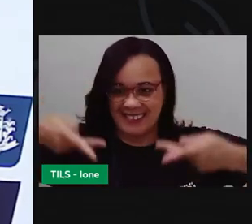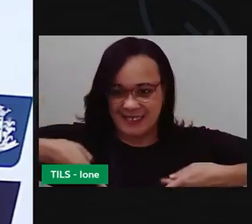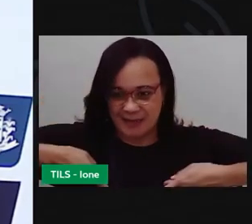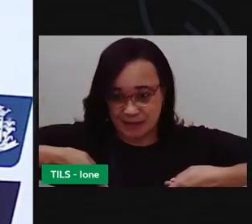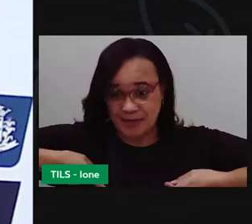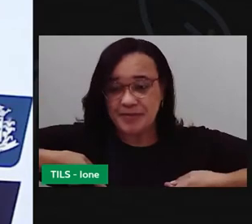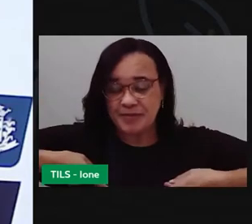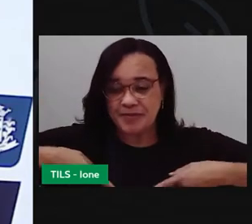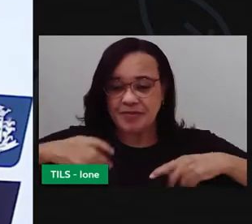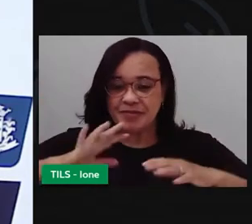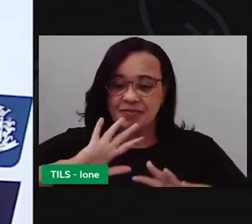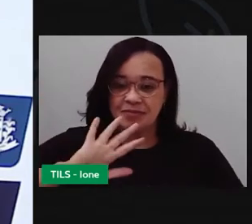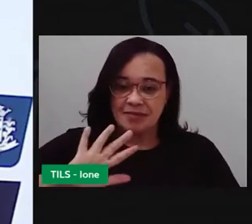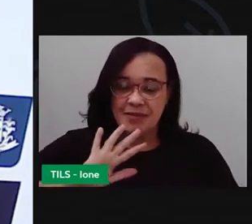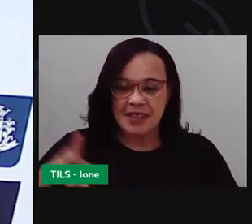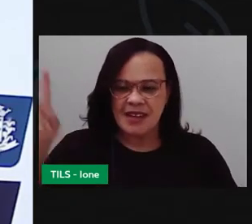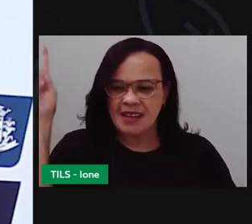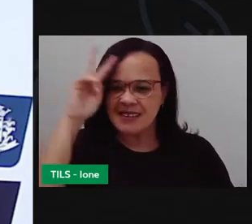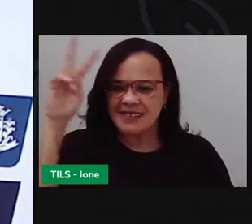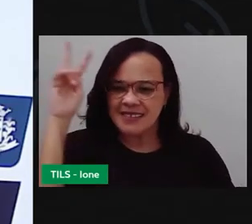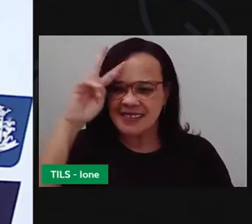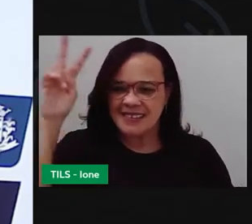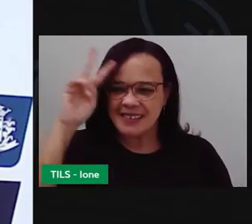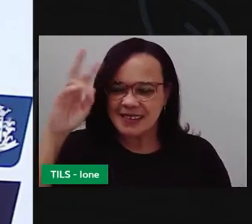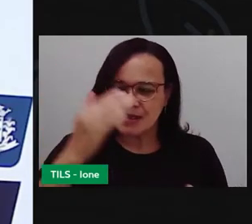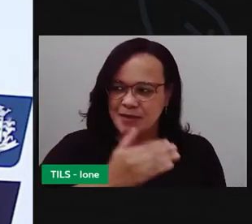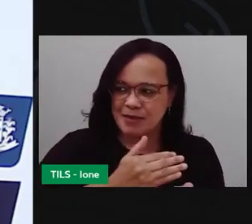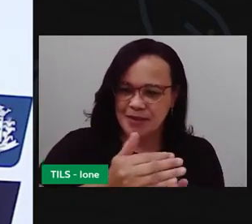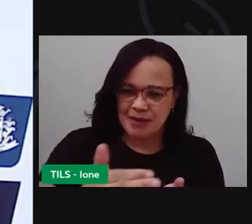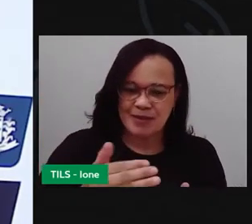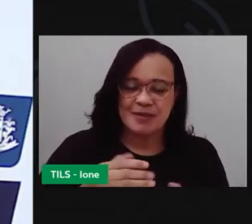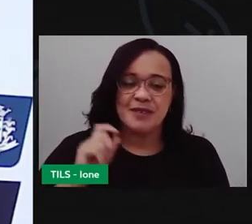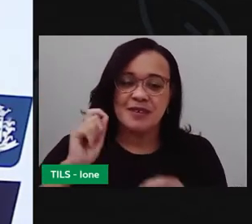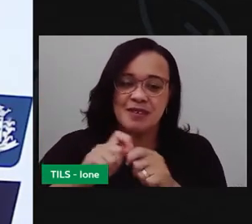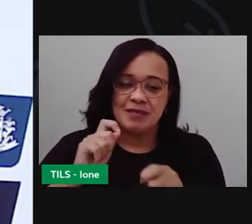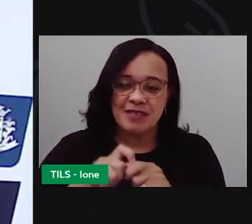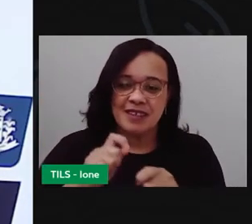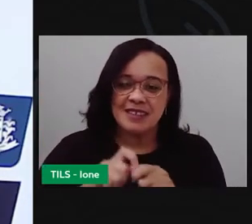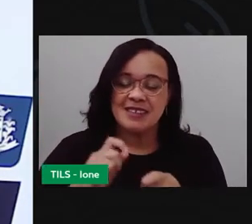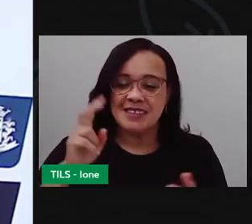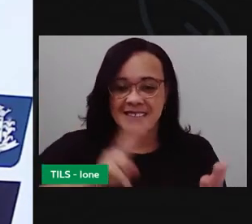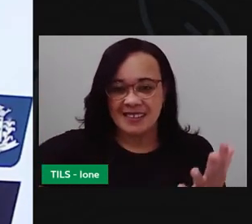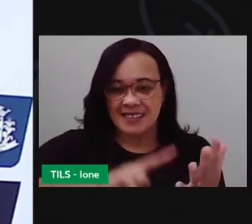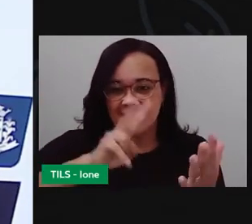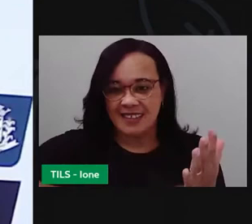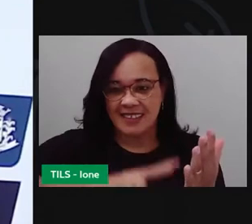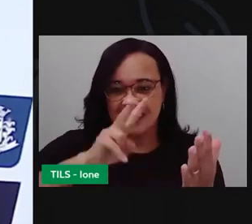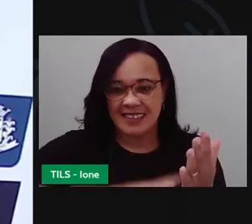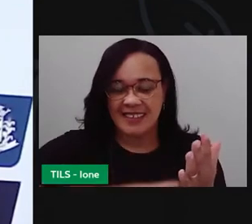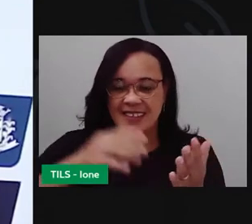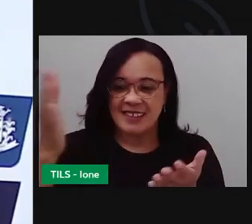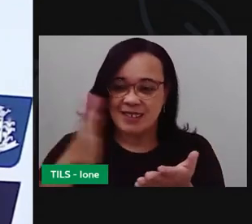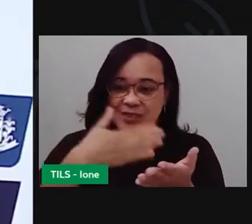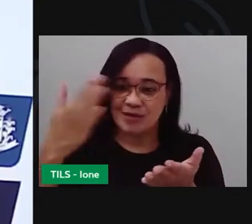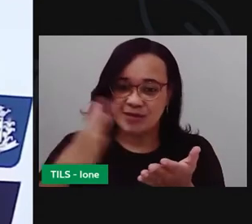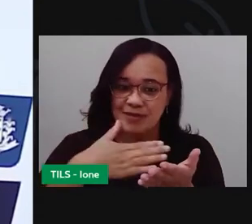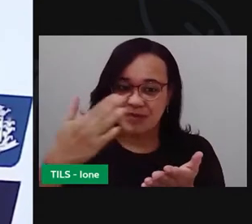Mas lembra que na outra aula a começou a fazer a leitura deste livro aqui?